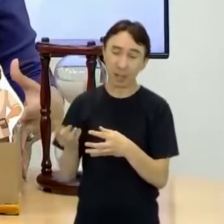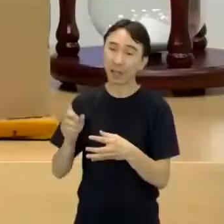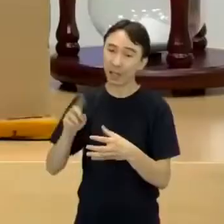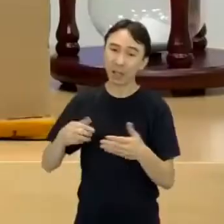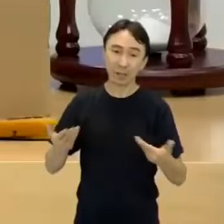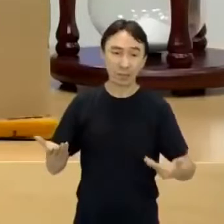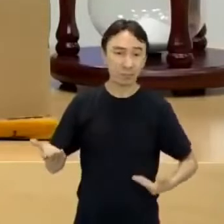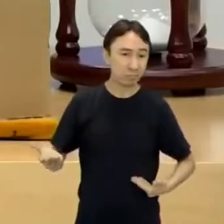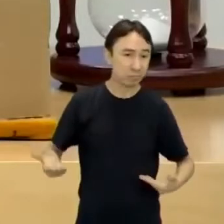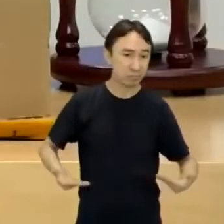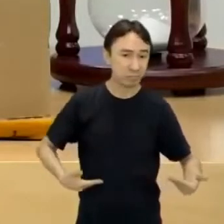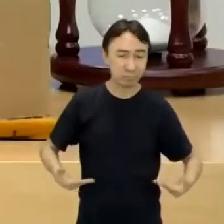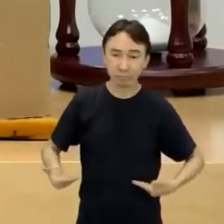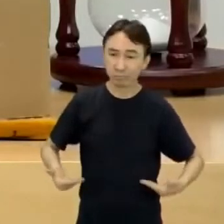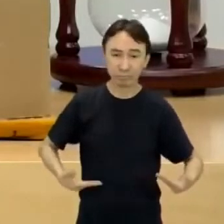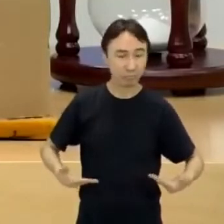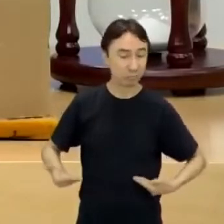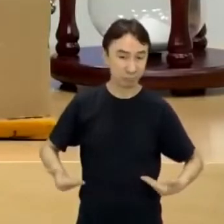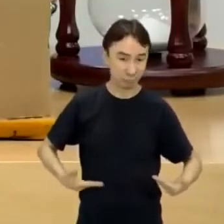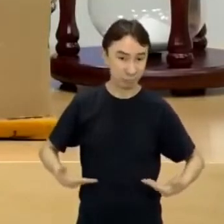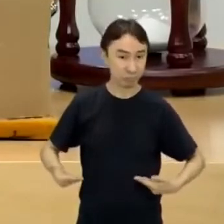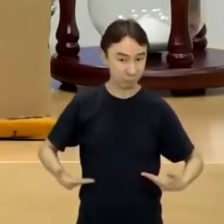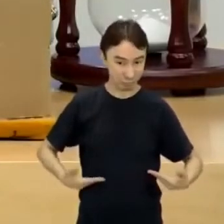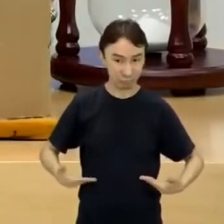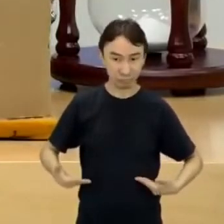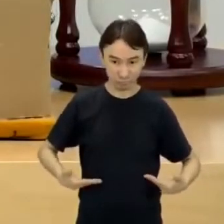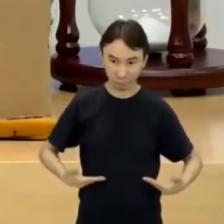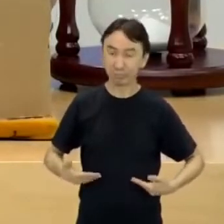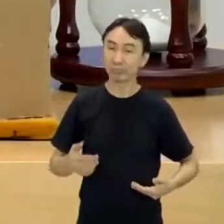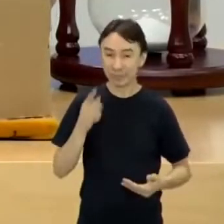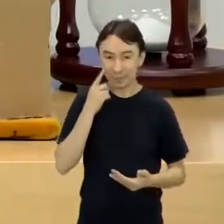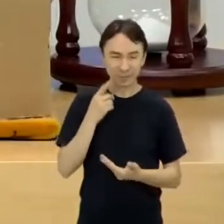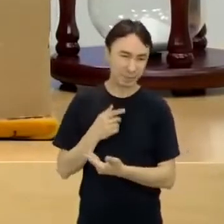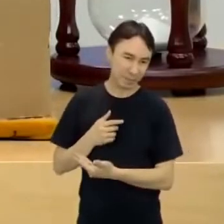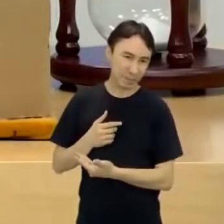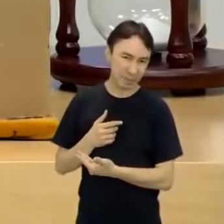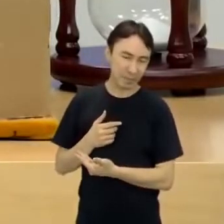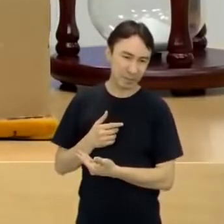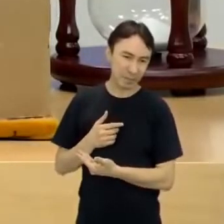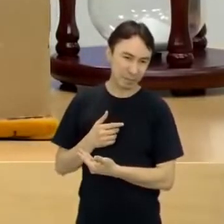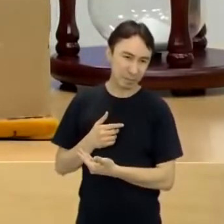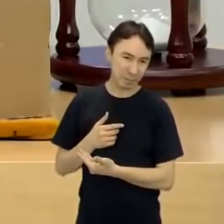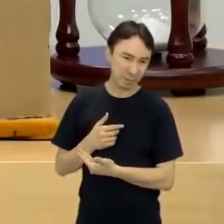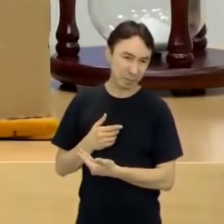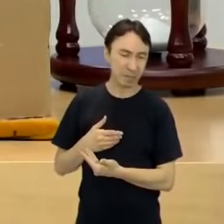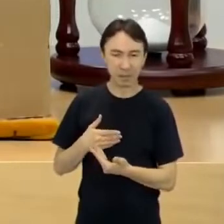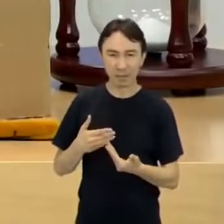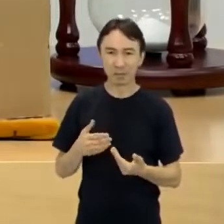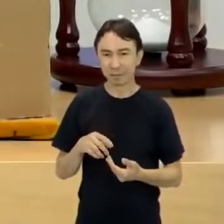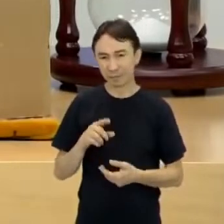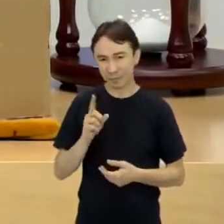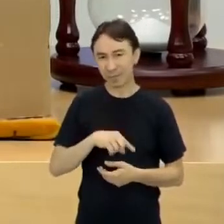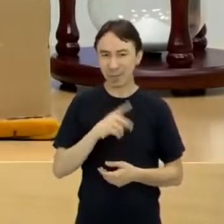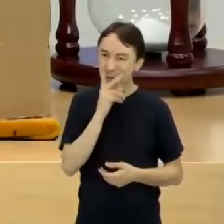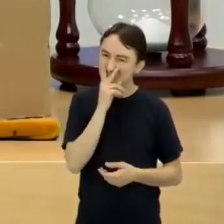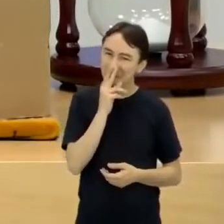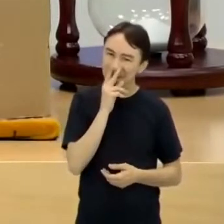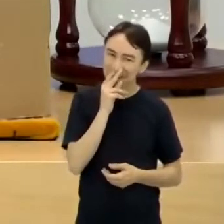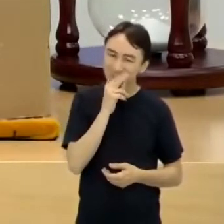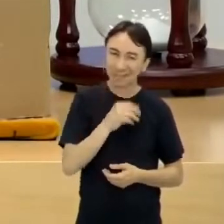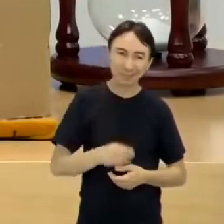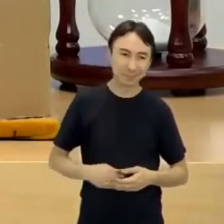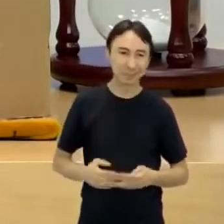que são os servos. E os servos, eles estão dentro de um... A Prof fez um... Como se fosse um mini-mundo. Foi até a Profê que fez pra mim.